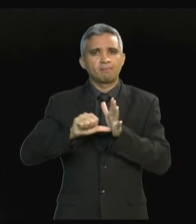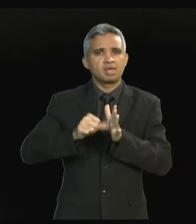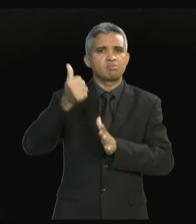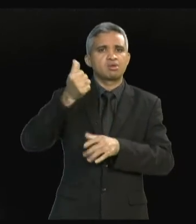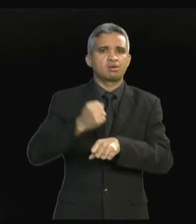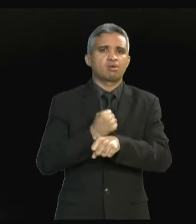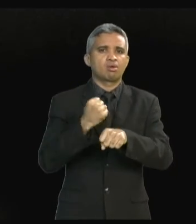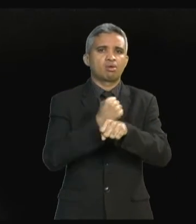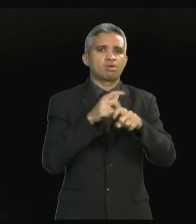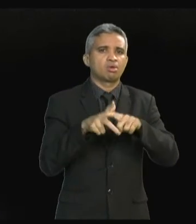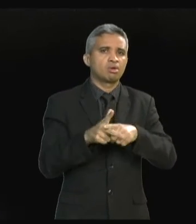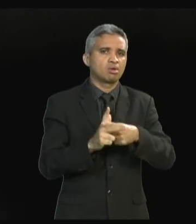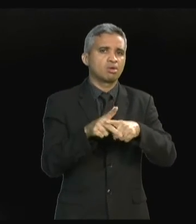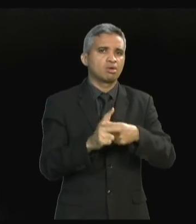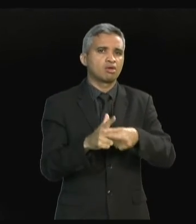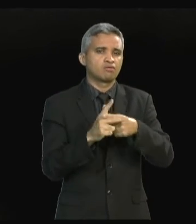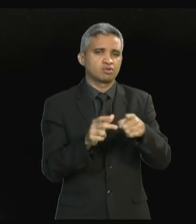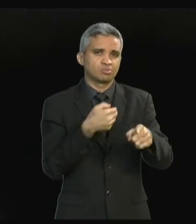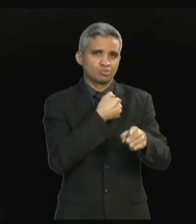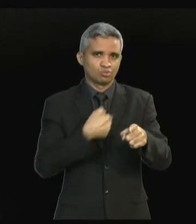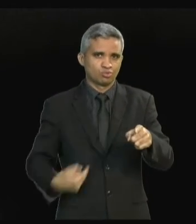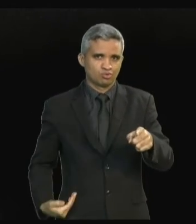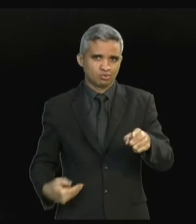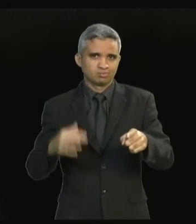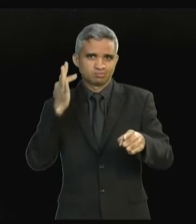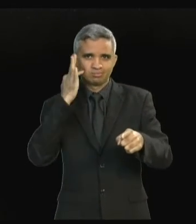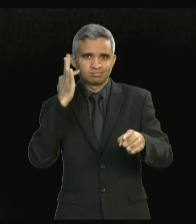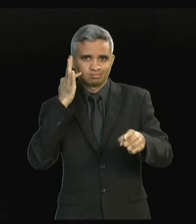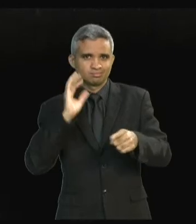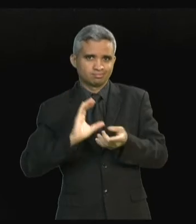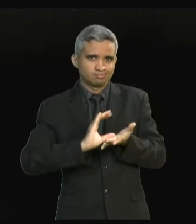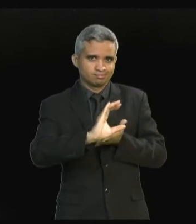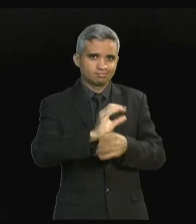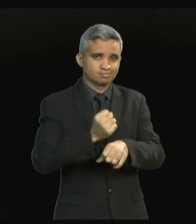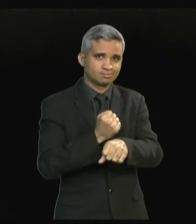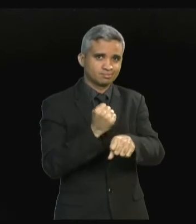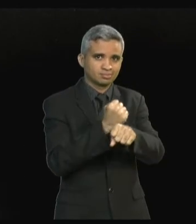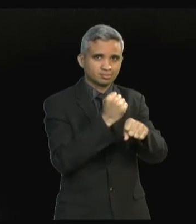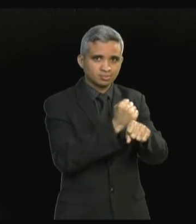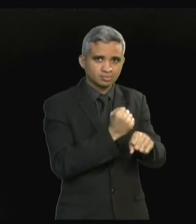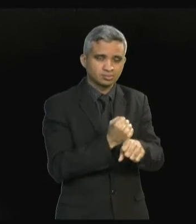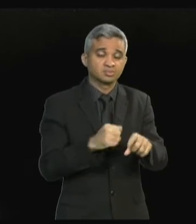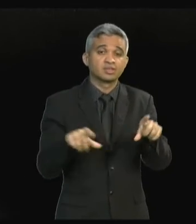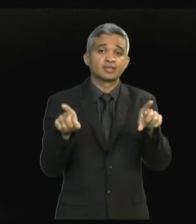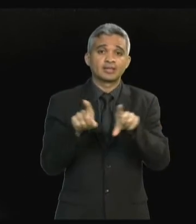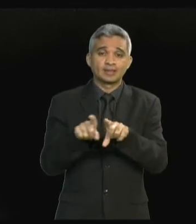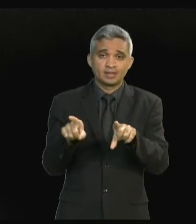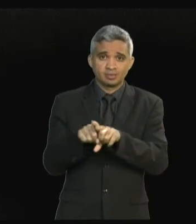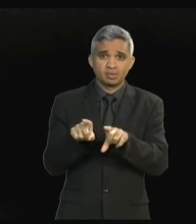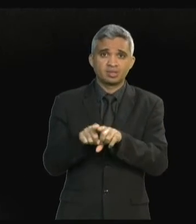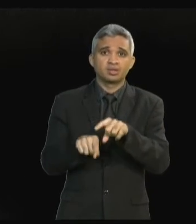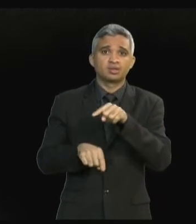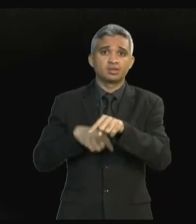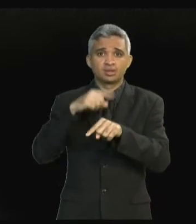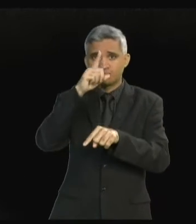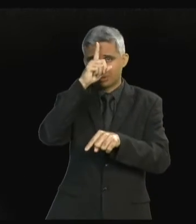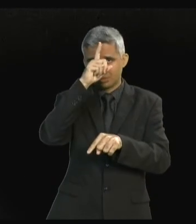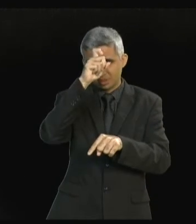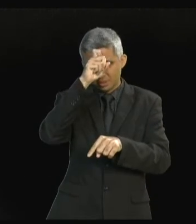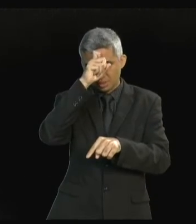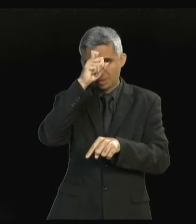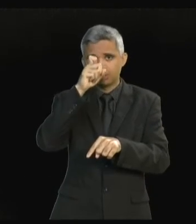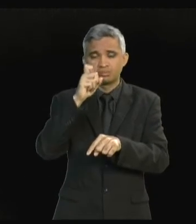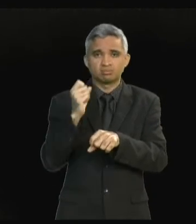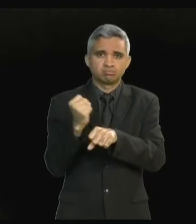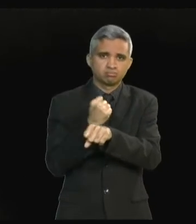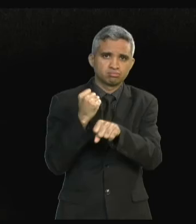e também já foi concluída a primeira e a segunda etapa da reforma da unidade de saúde do Hospital Regional e